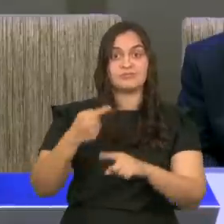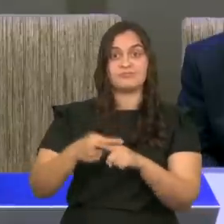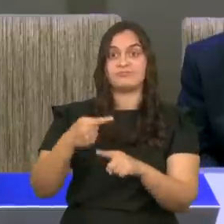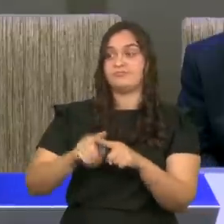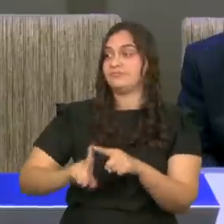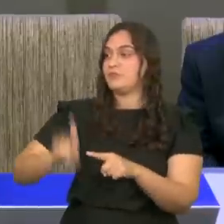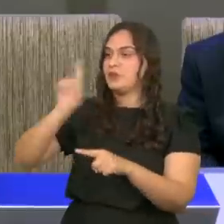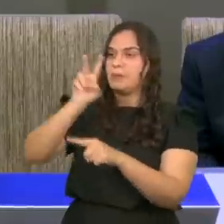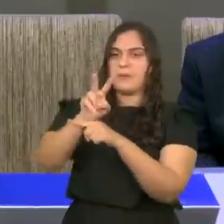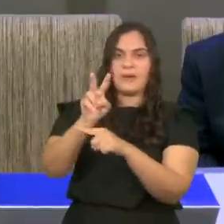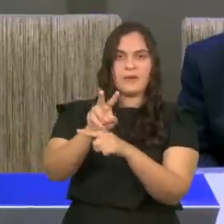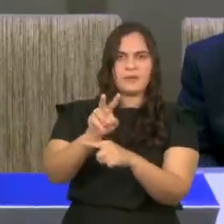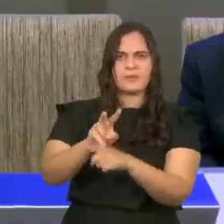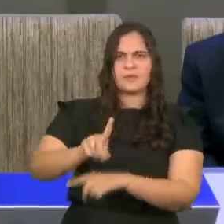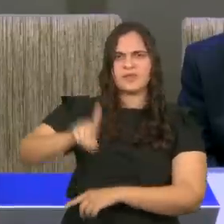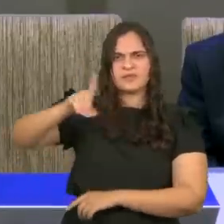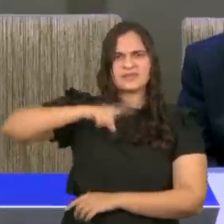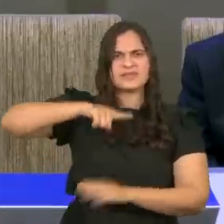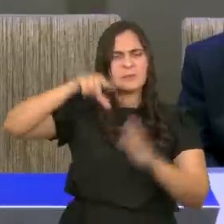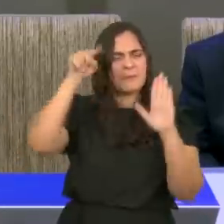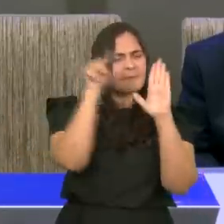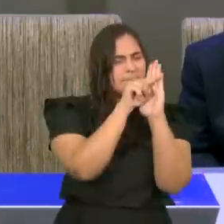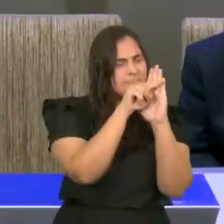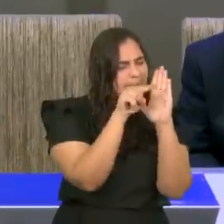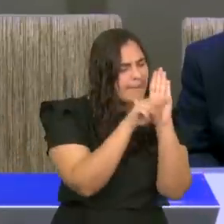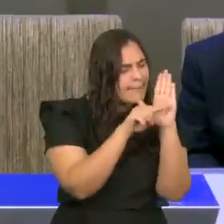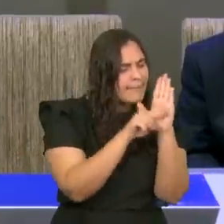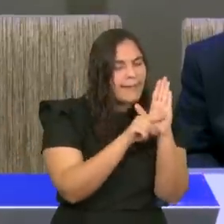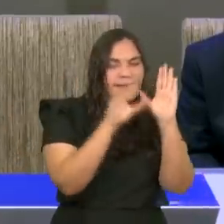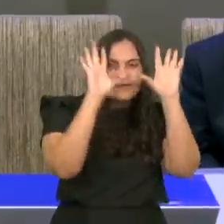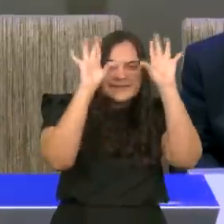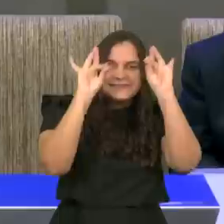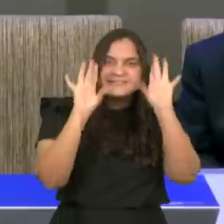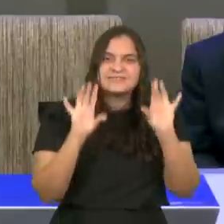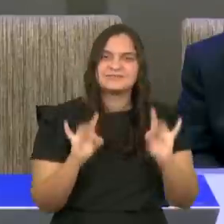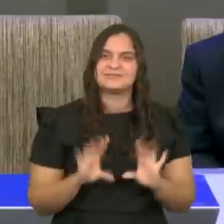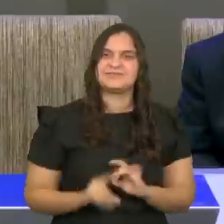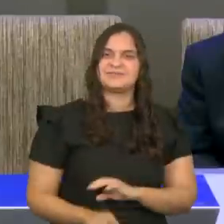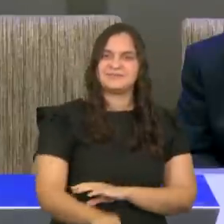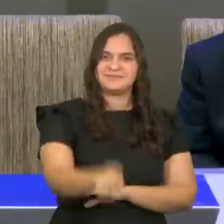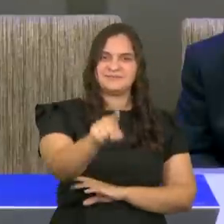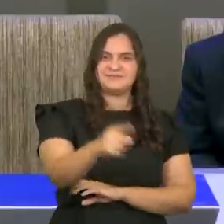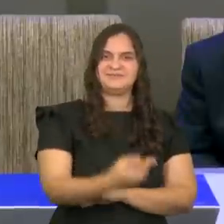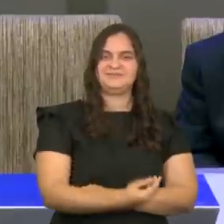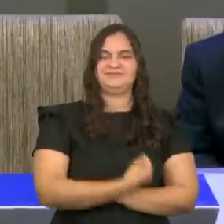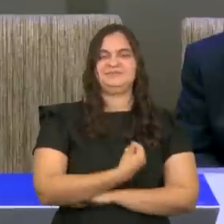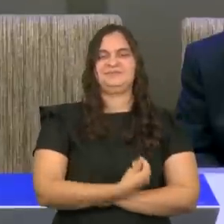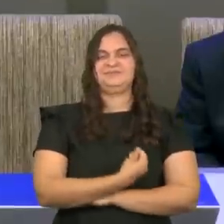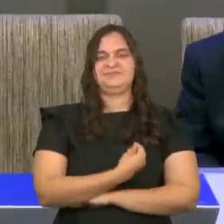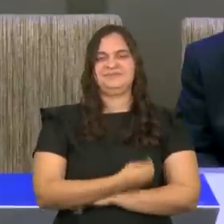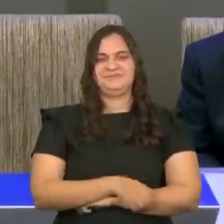Deus tem um plano especial para você.